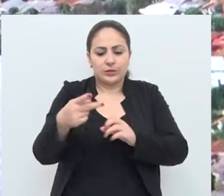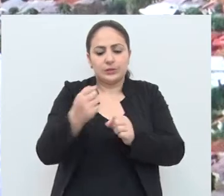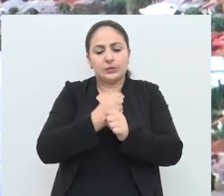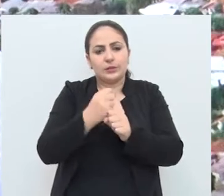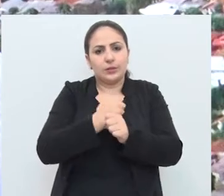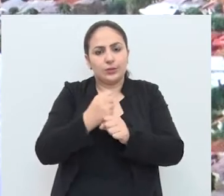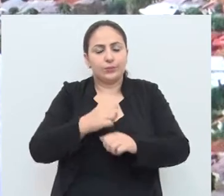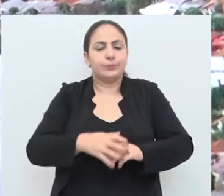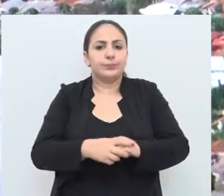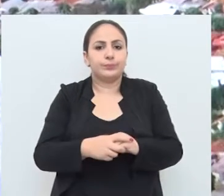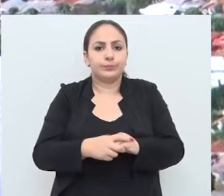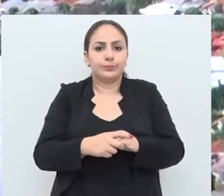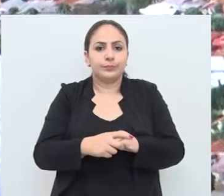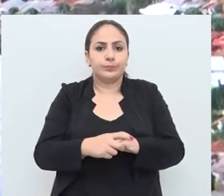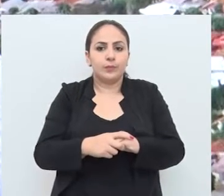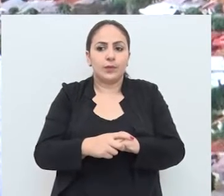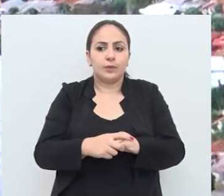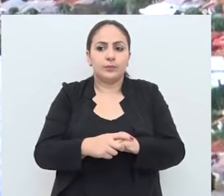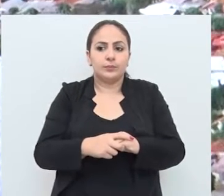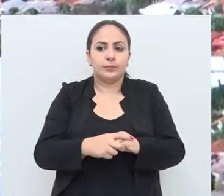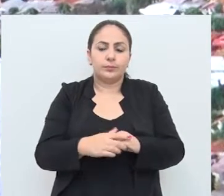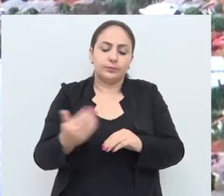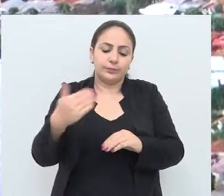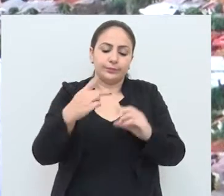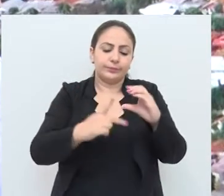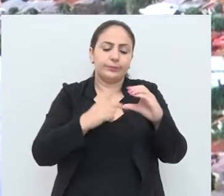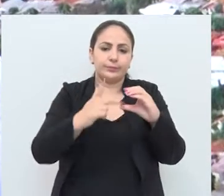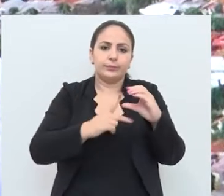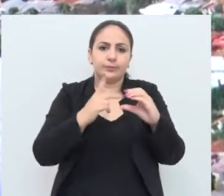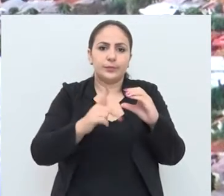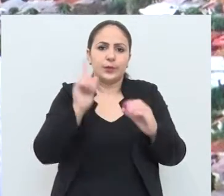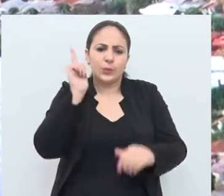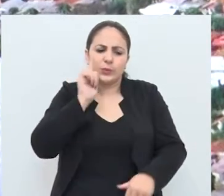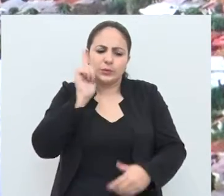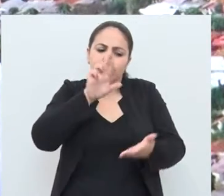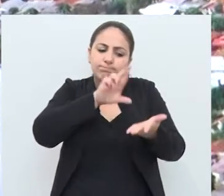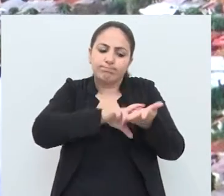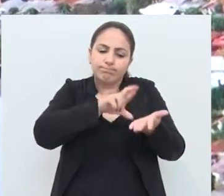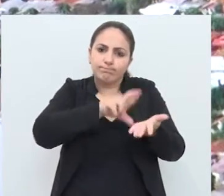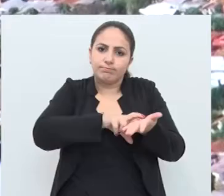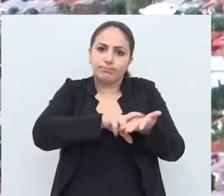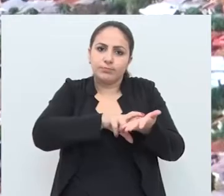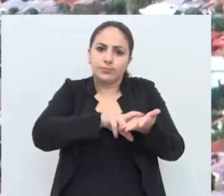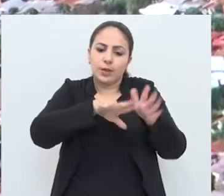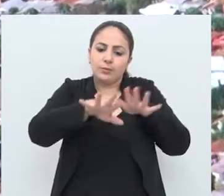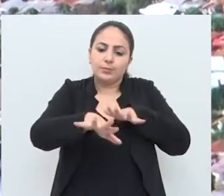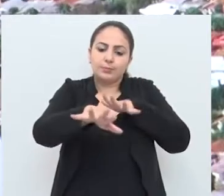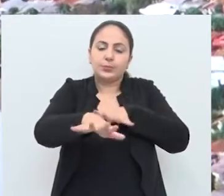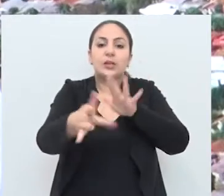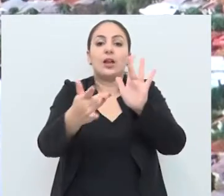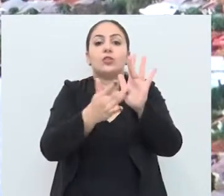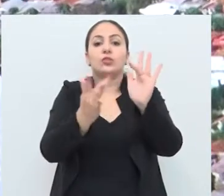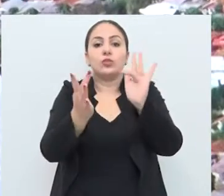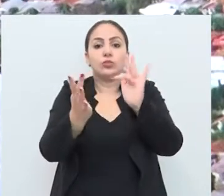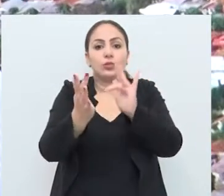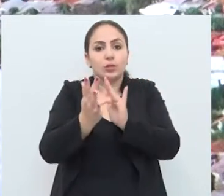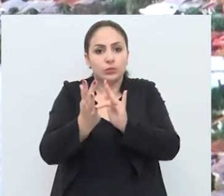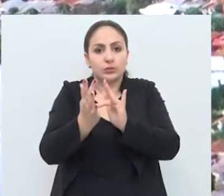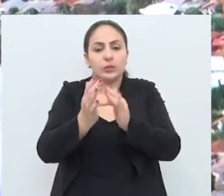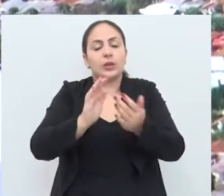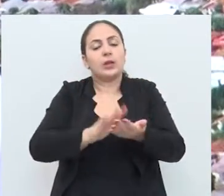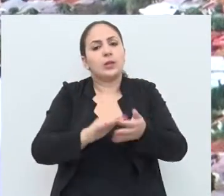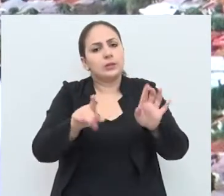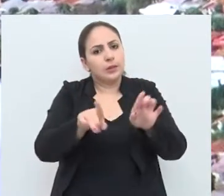passado, na Câmara, para regulamentar a marcha para Jesus, incluindo na